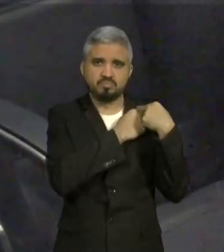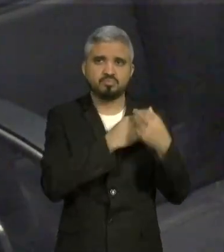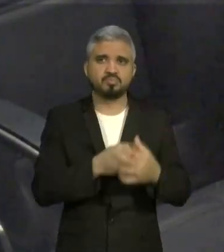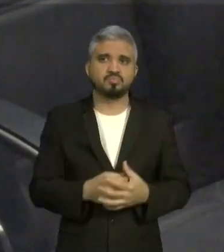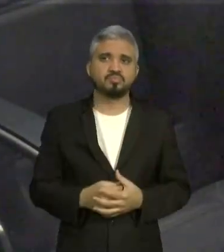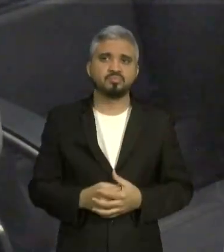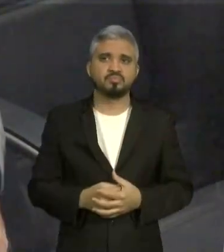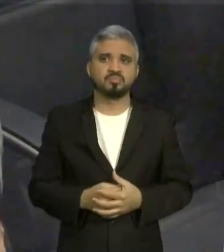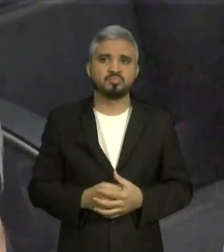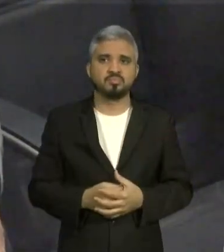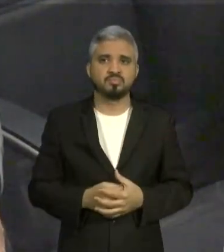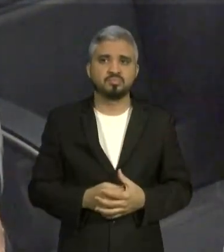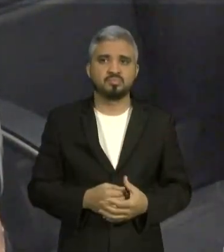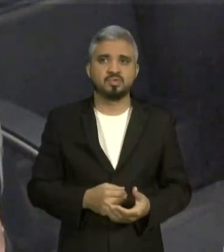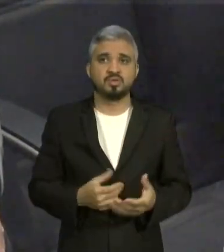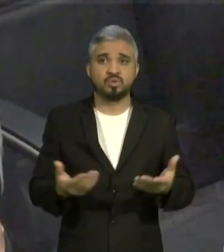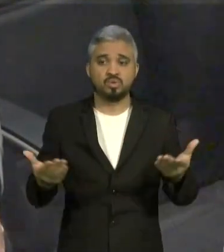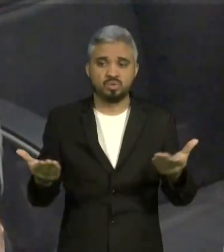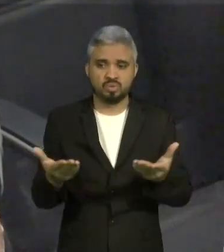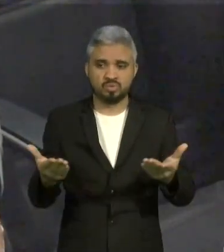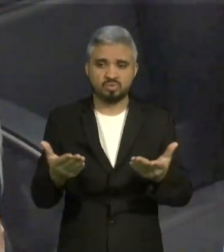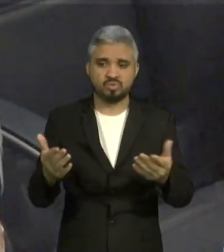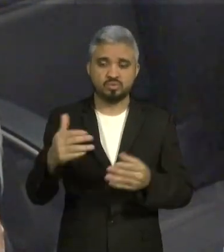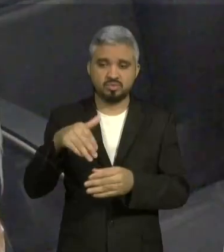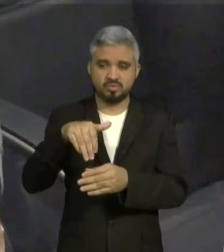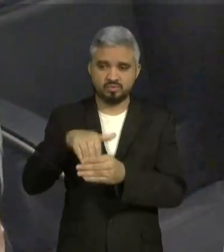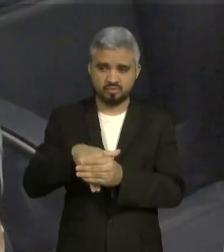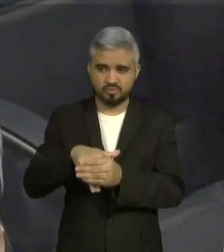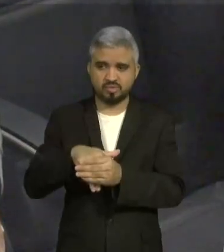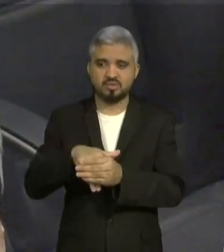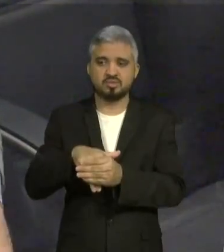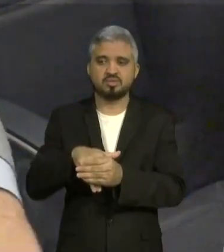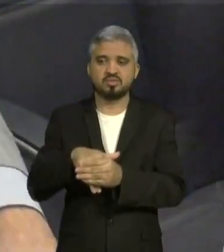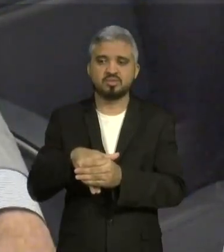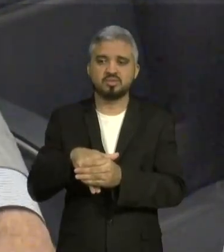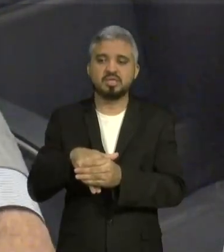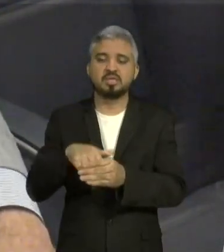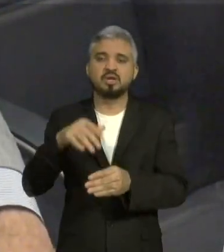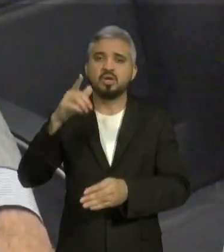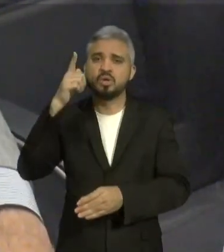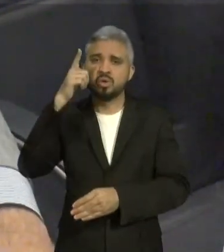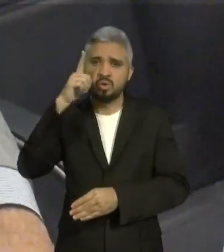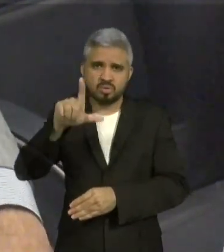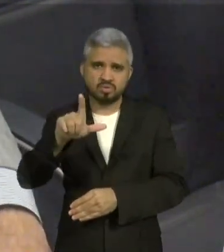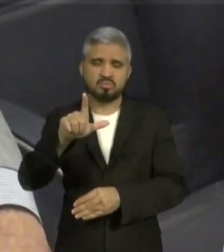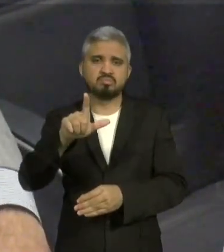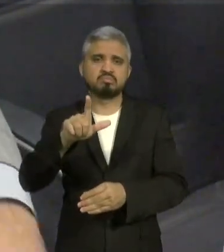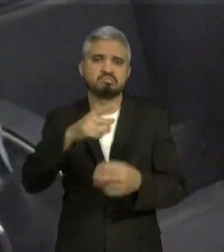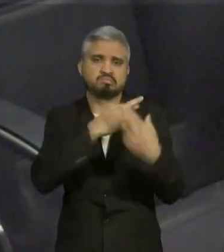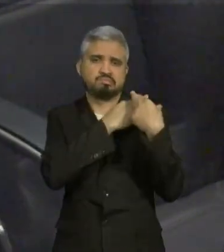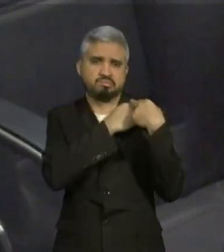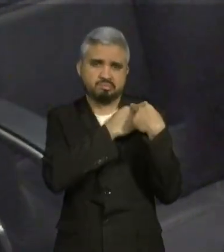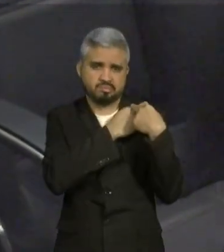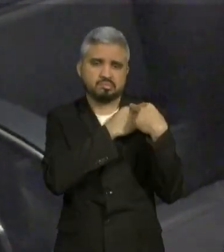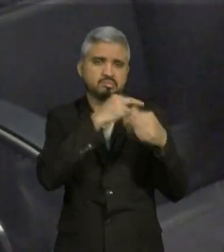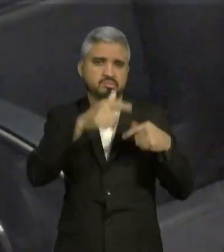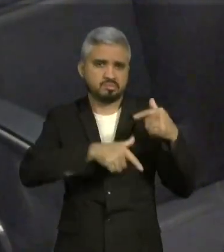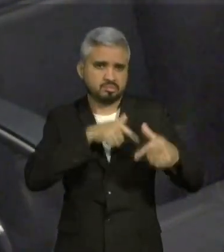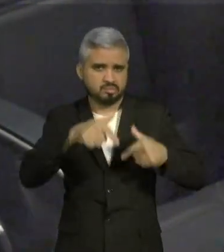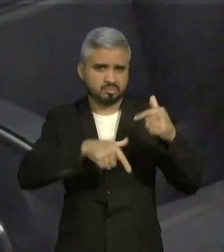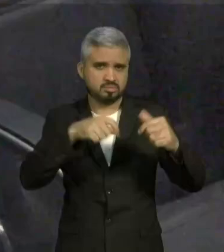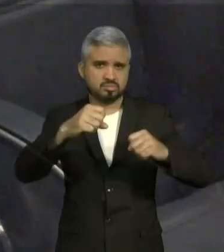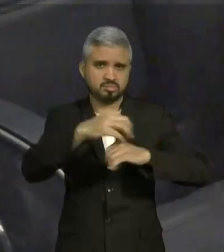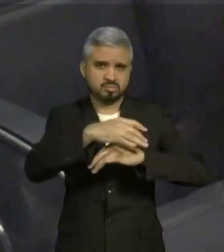como essa que a prefeita teve dá mais responsabilidade para continuar trabalhando pela cidade de